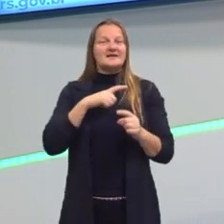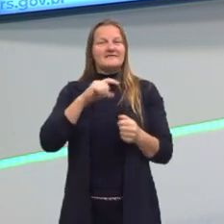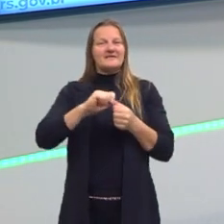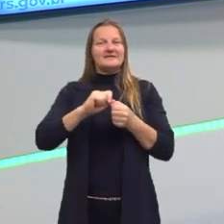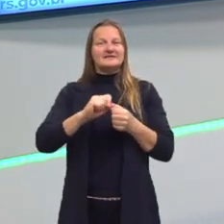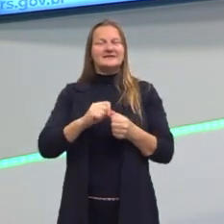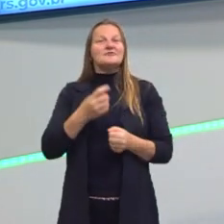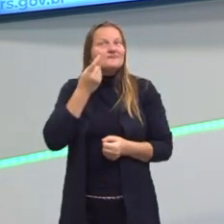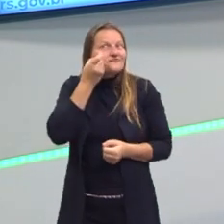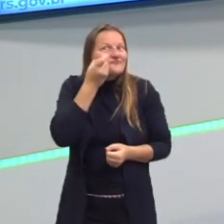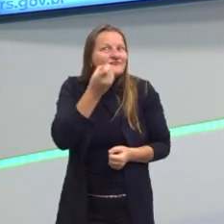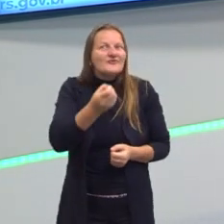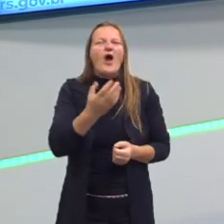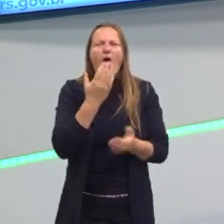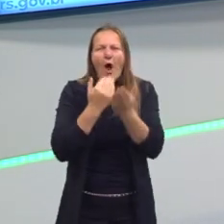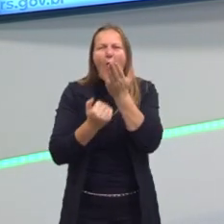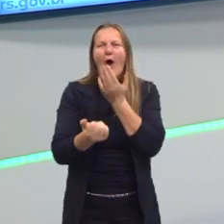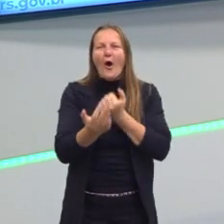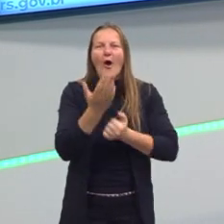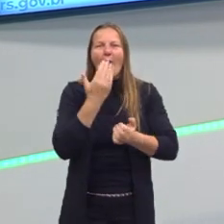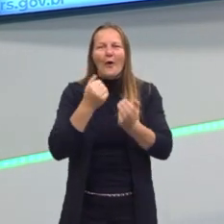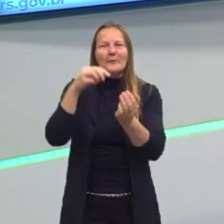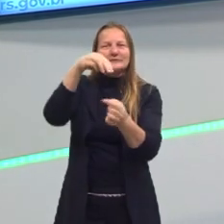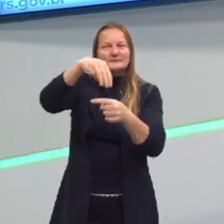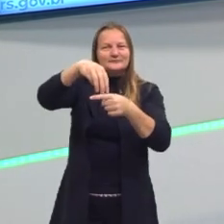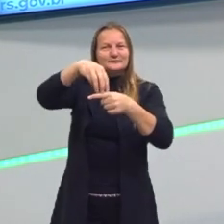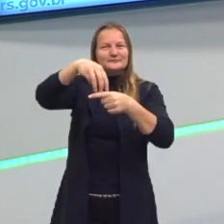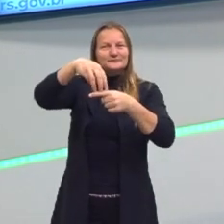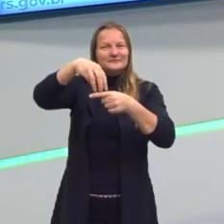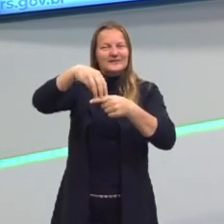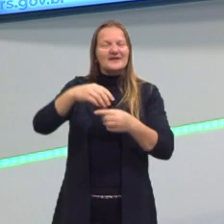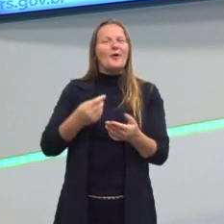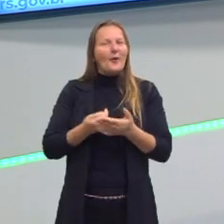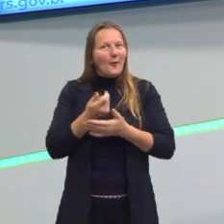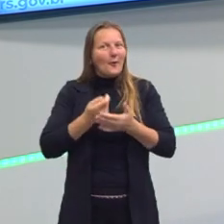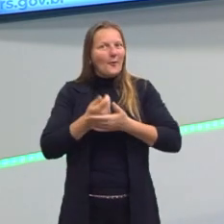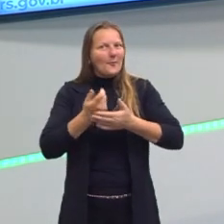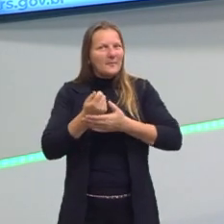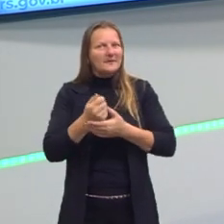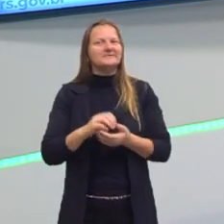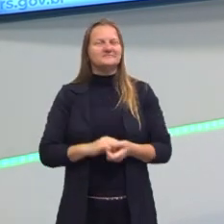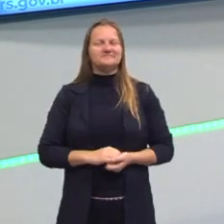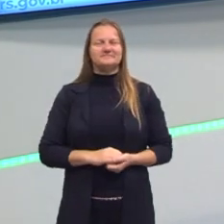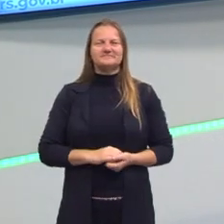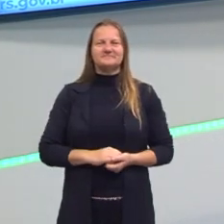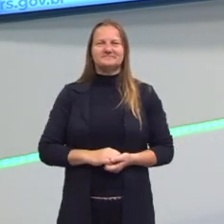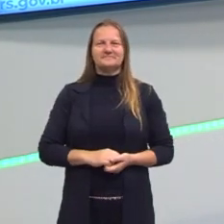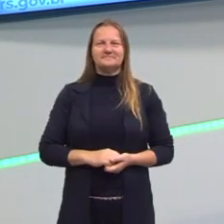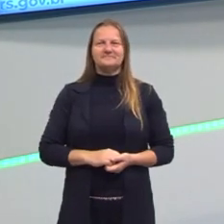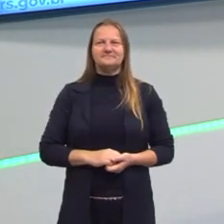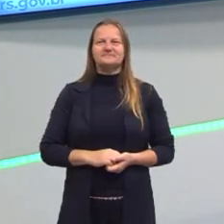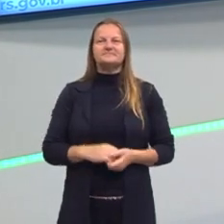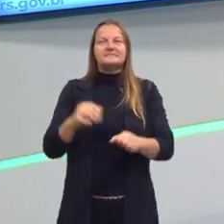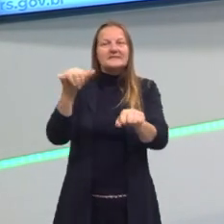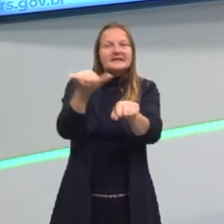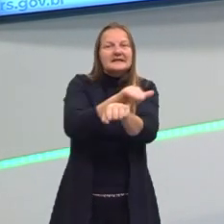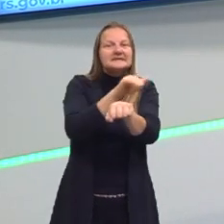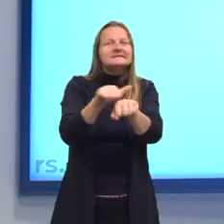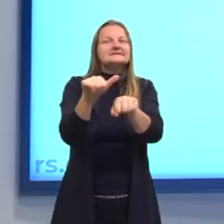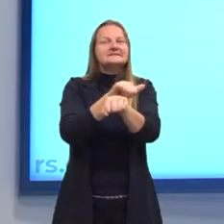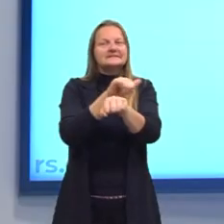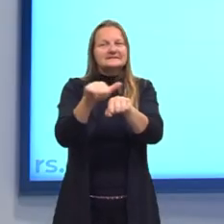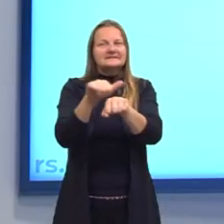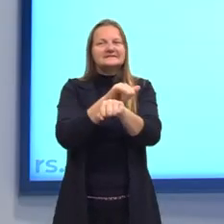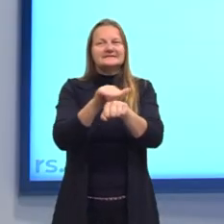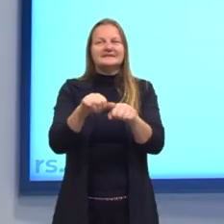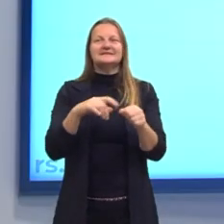tivesse interesse de ir lá no McDonald's e comprar o Big Mac, né? Então, aqui a